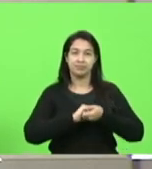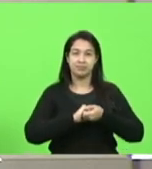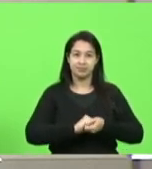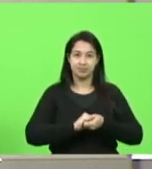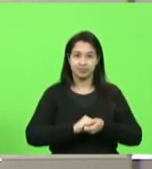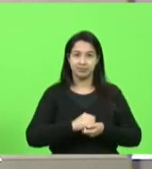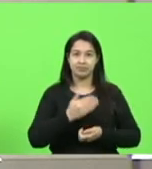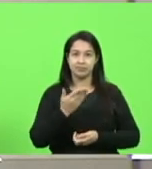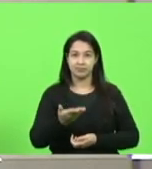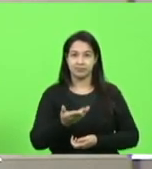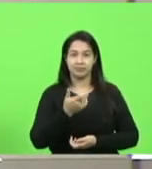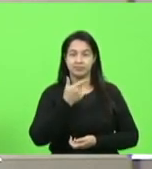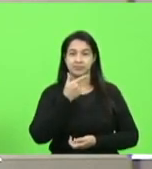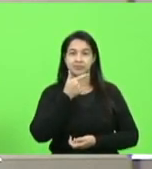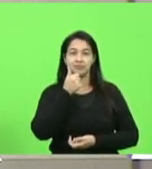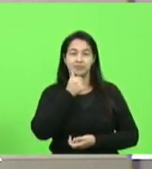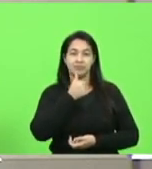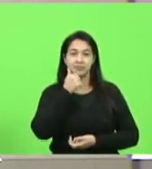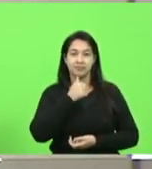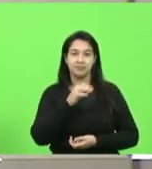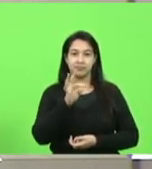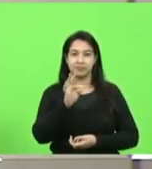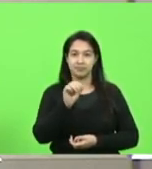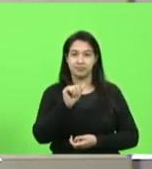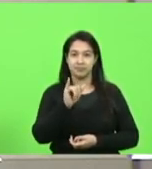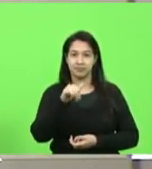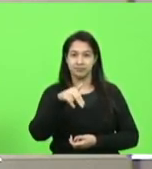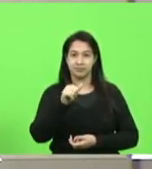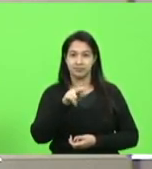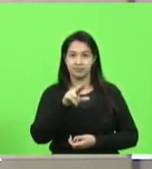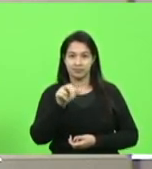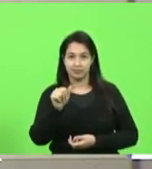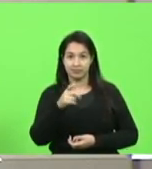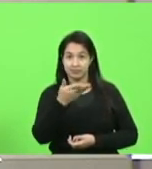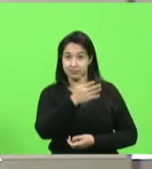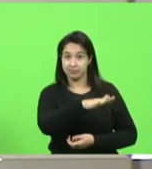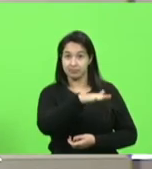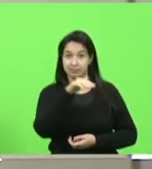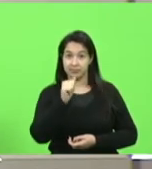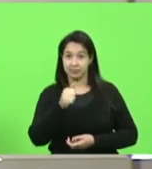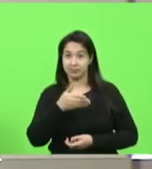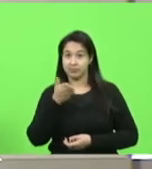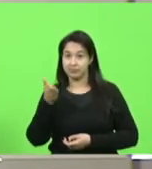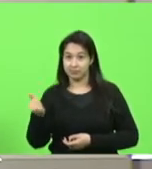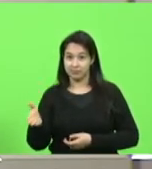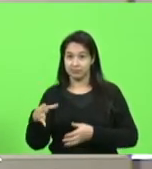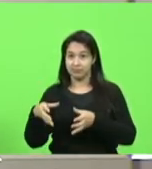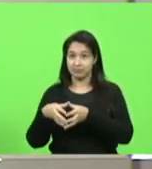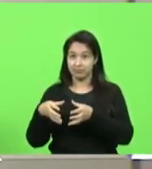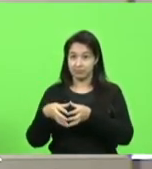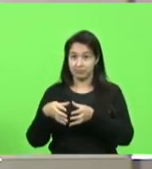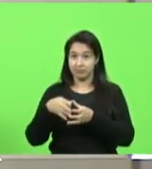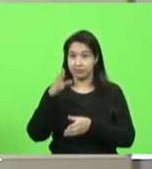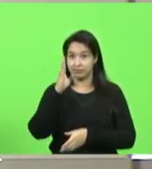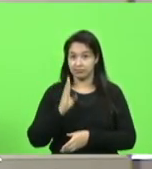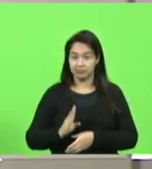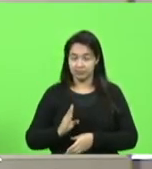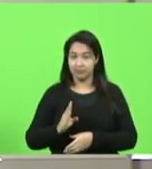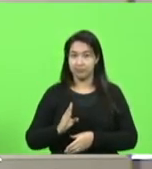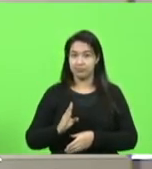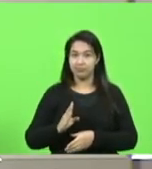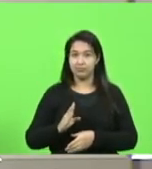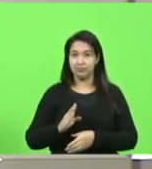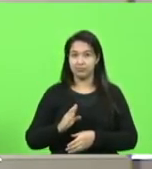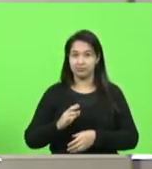atleta Tainara Messe pela convocação para integrar a Seleção Brasileira Sub-20 de Atletismo.